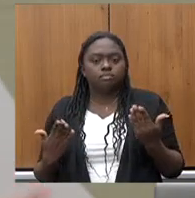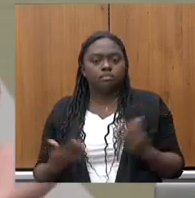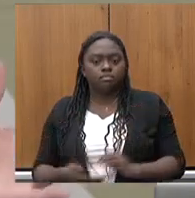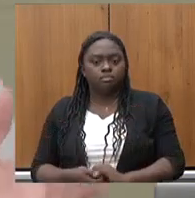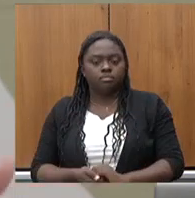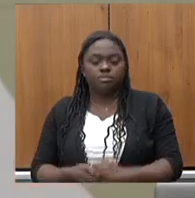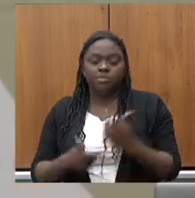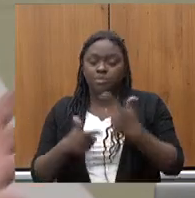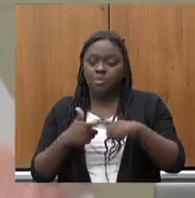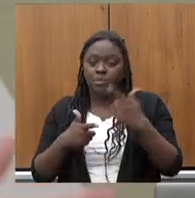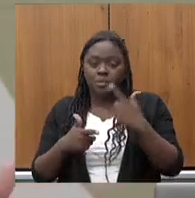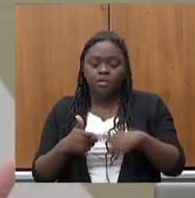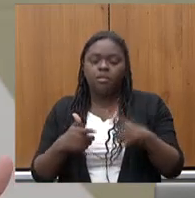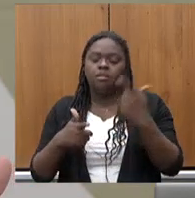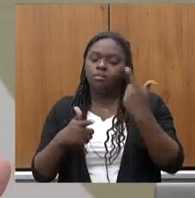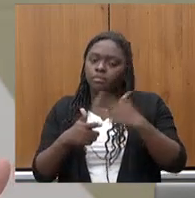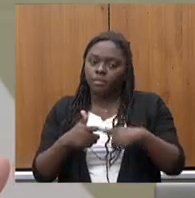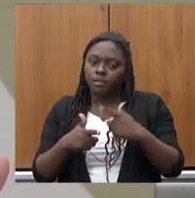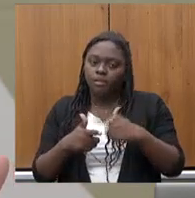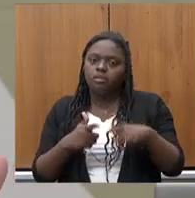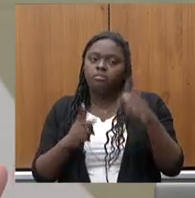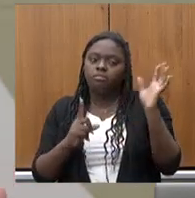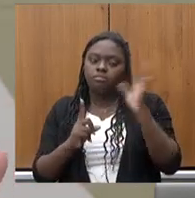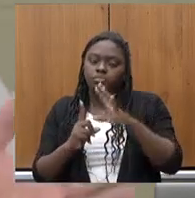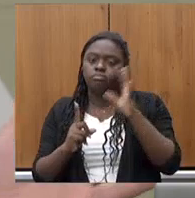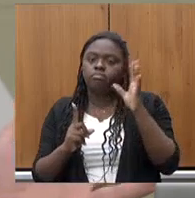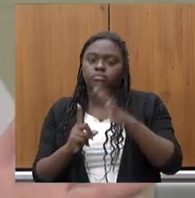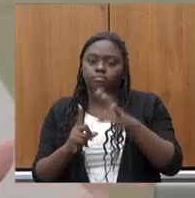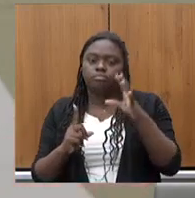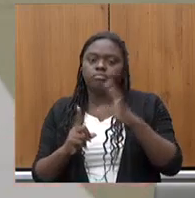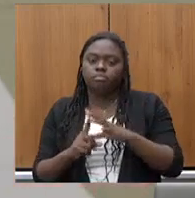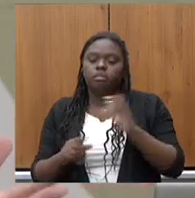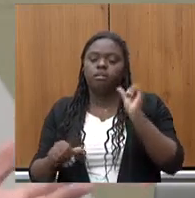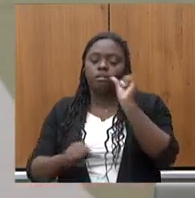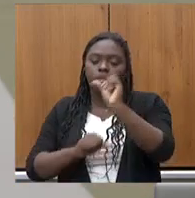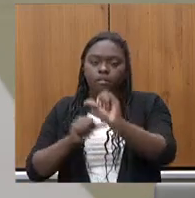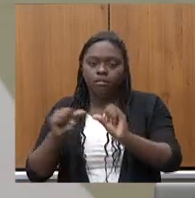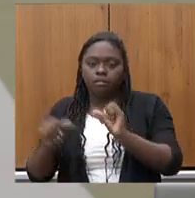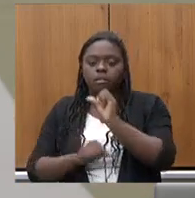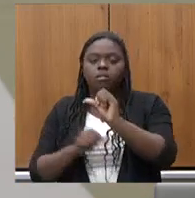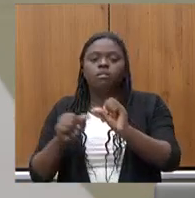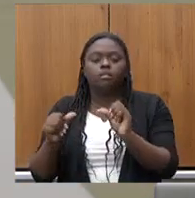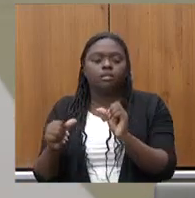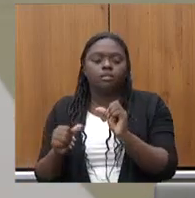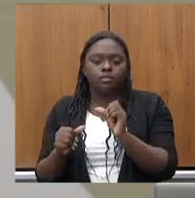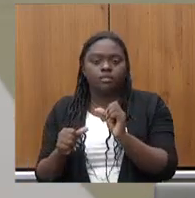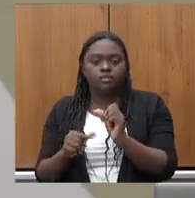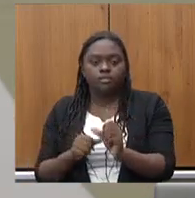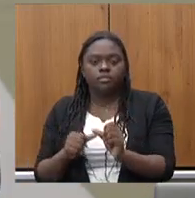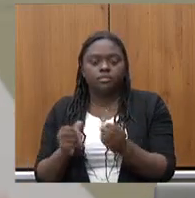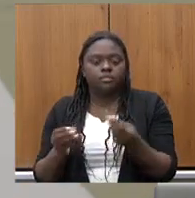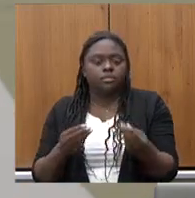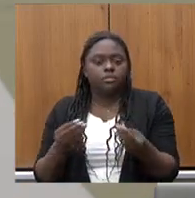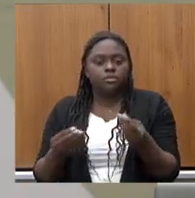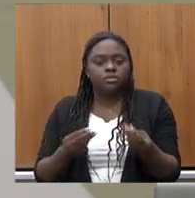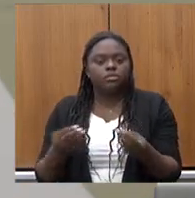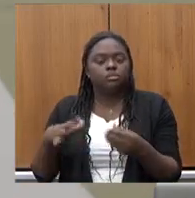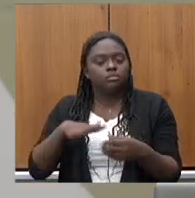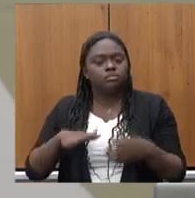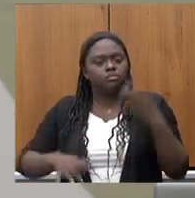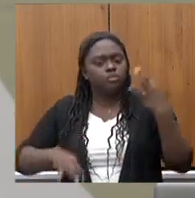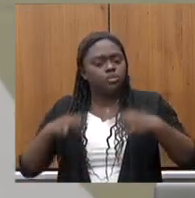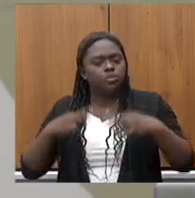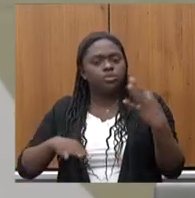problemas e mais problemas renova em regime de recuperação judicial